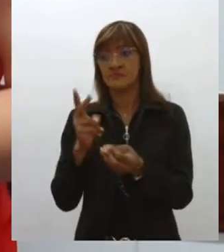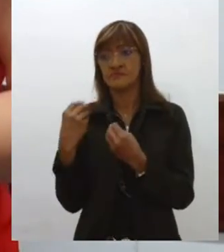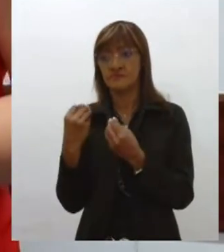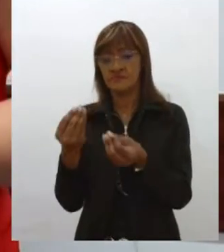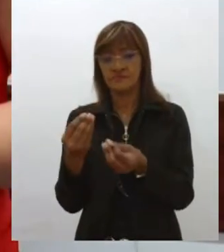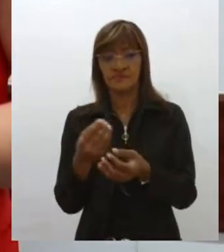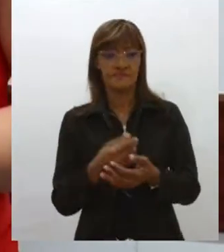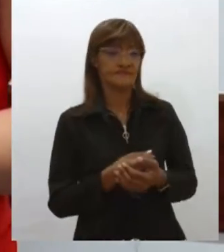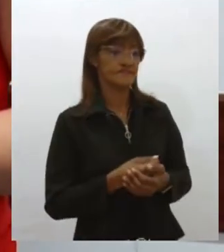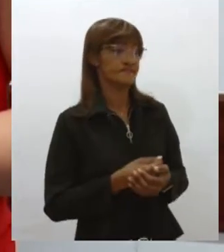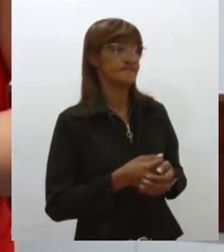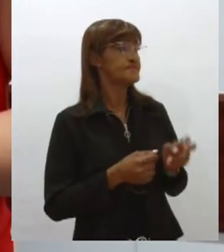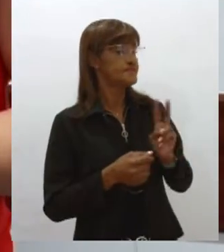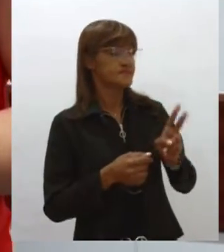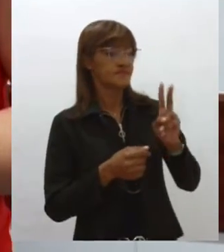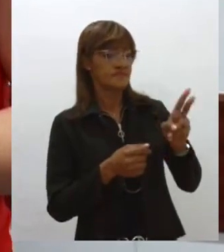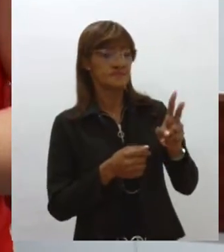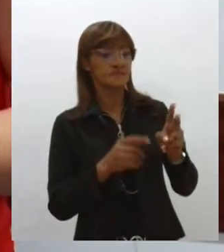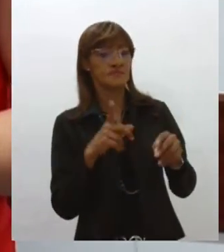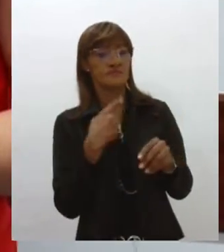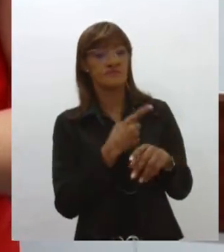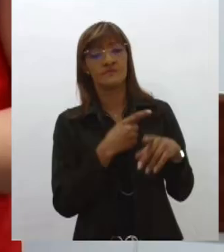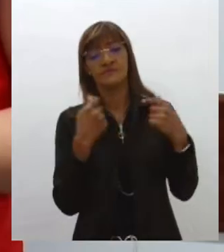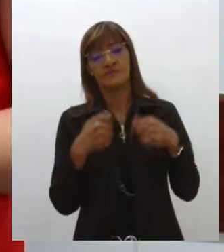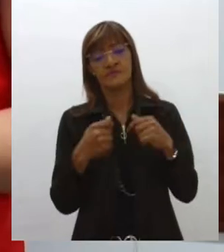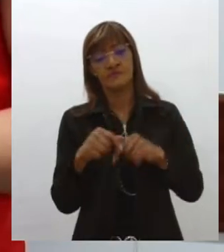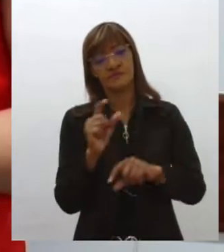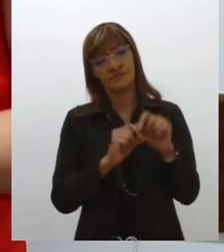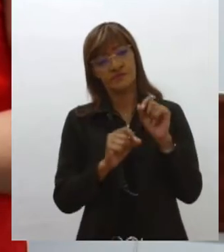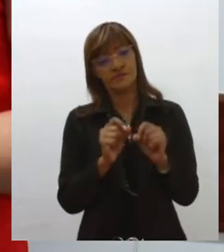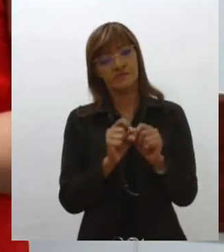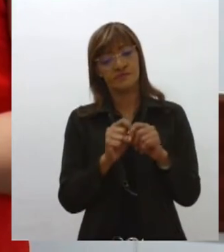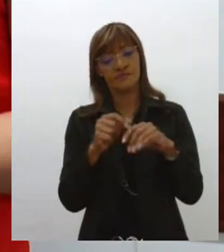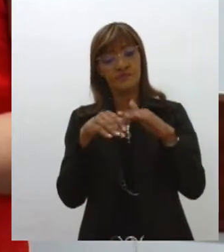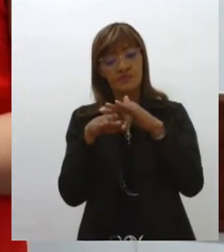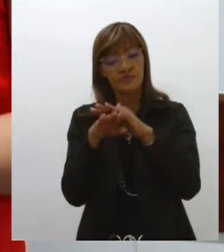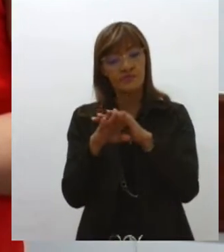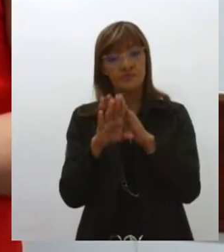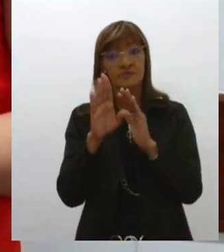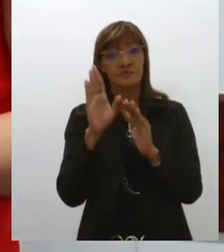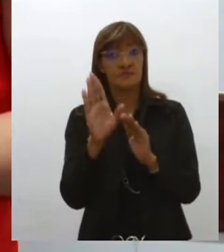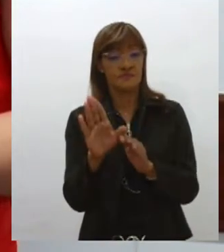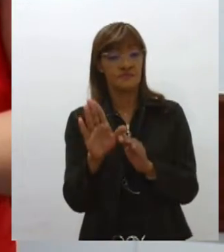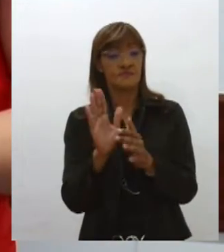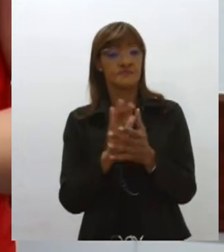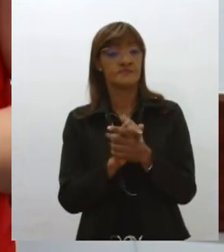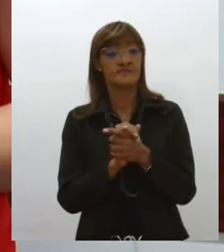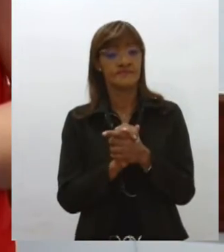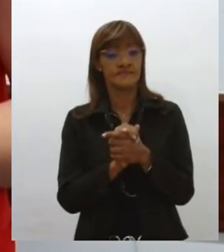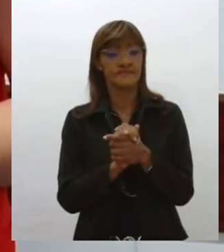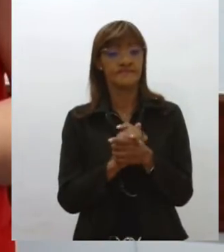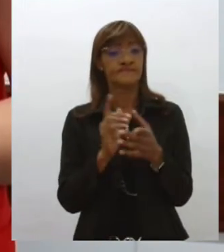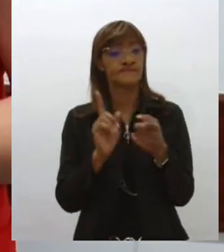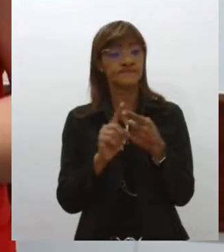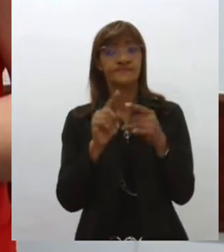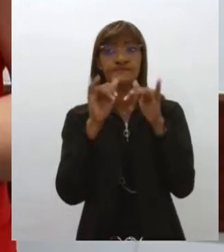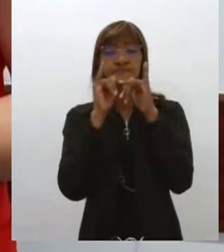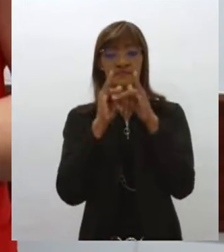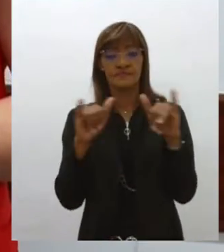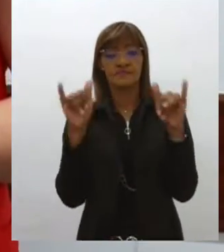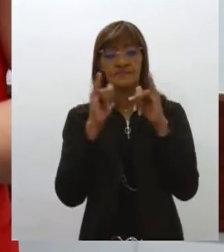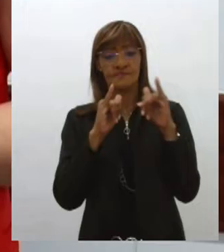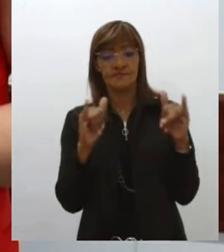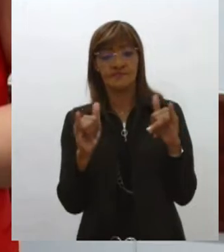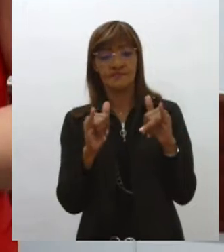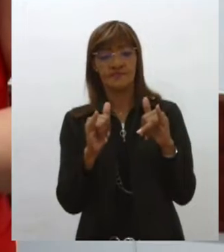sempre a gente está precisando, sempre a gente precisa de uma reserva técnica, sempre a gente precisa, tanto está fazendo a campanha, tanto da doação de leite